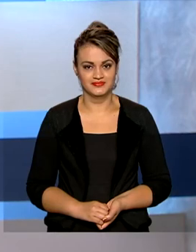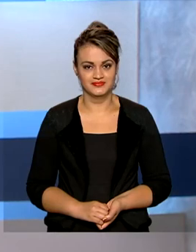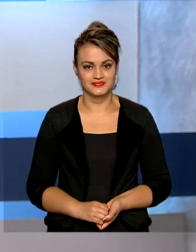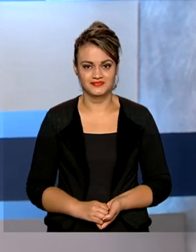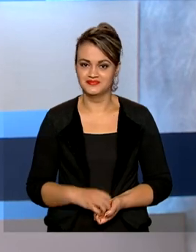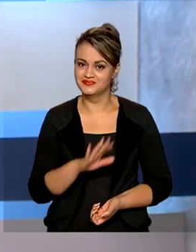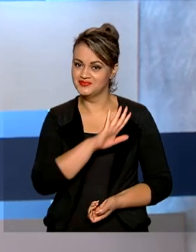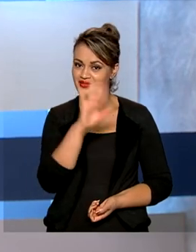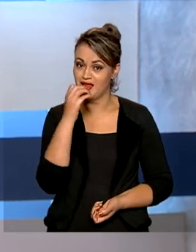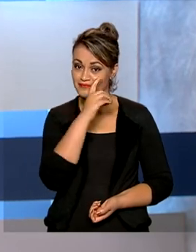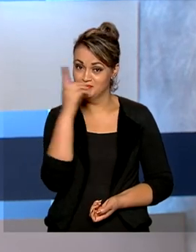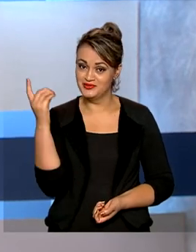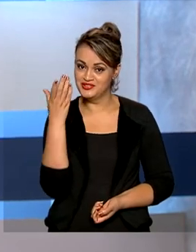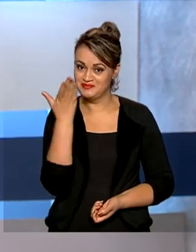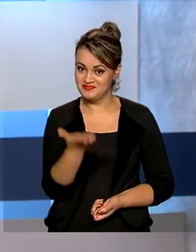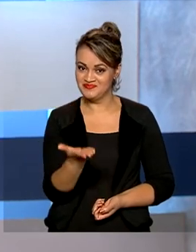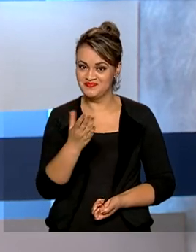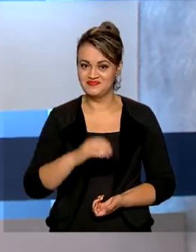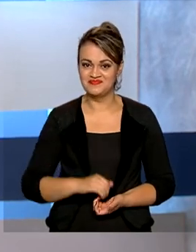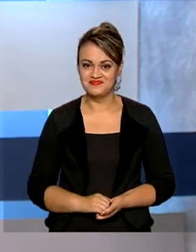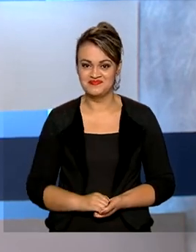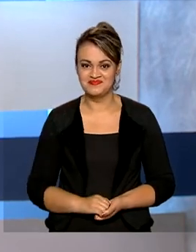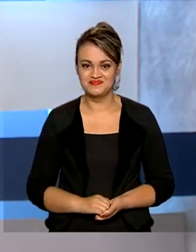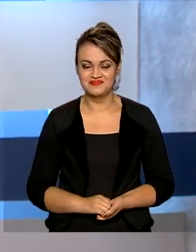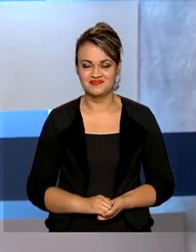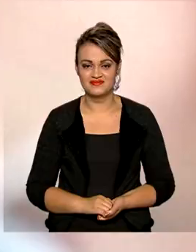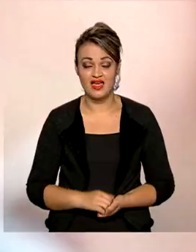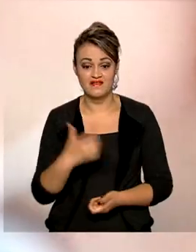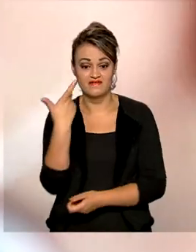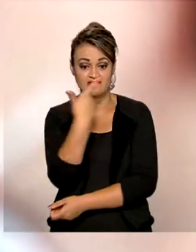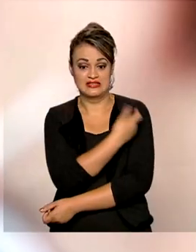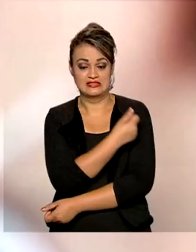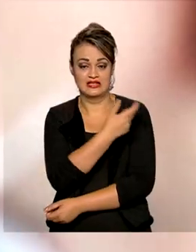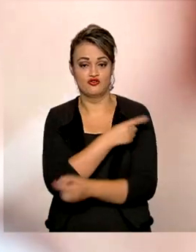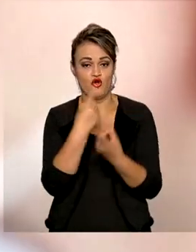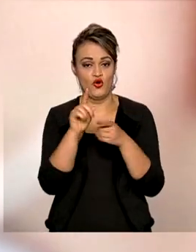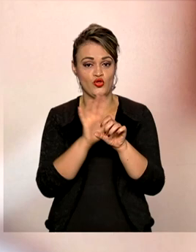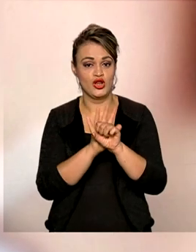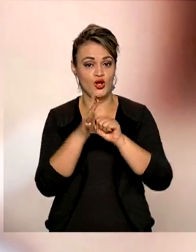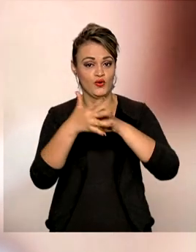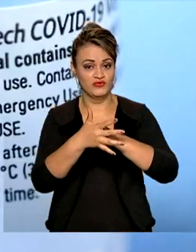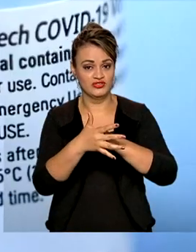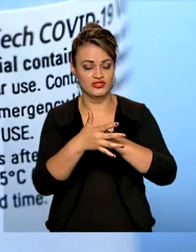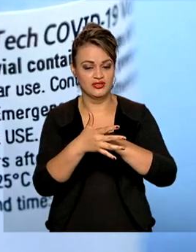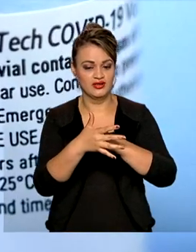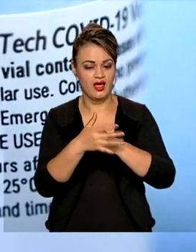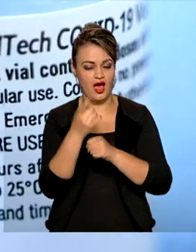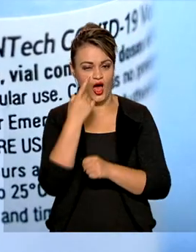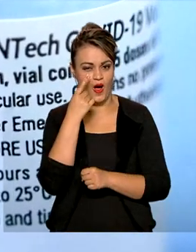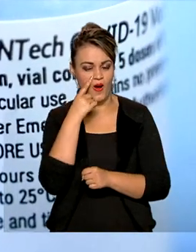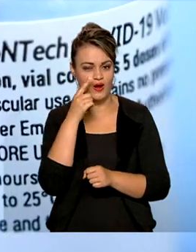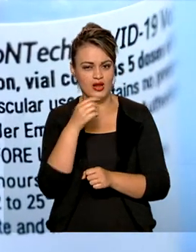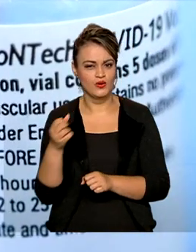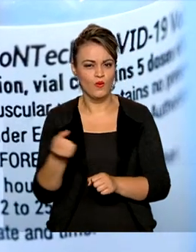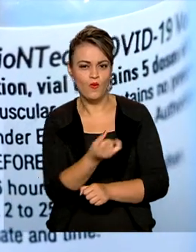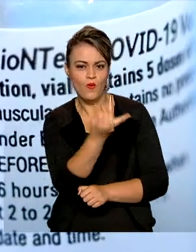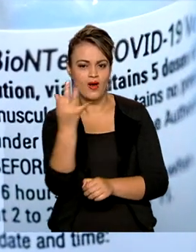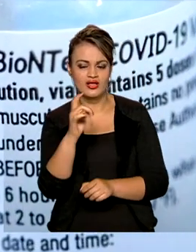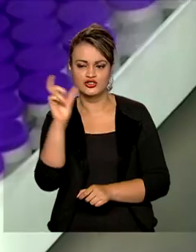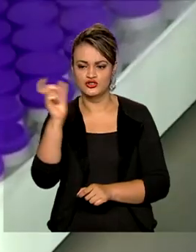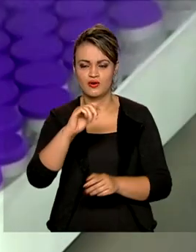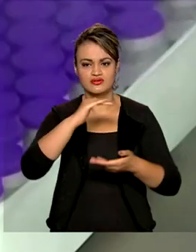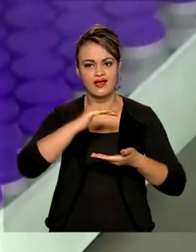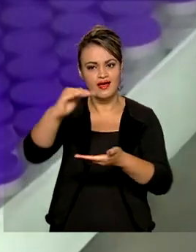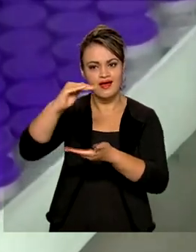Olá, bom dia pra você que nos acompanha. Vacinação contra a Covid-19. Acompanhe os números e doses